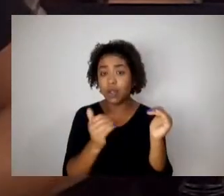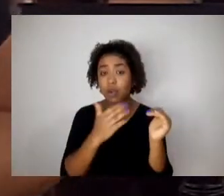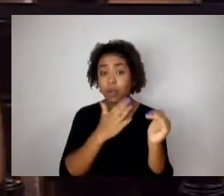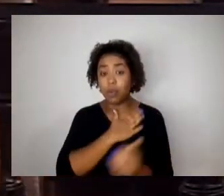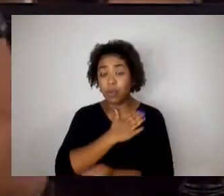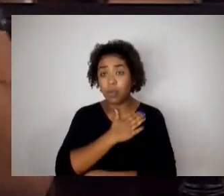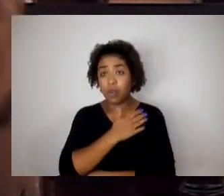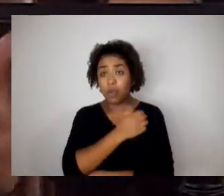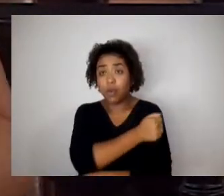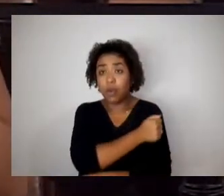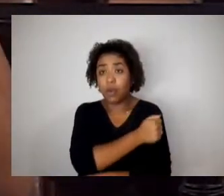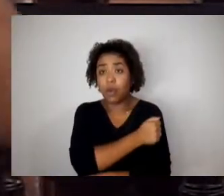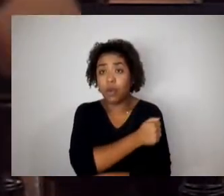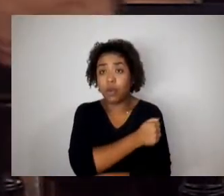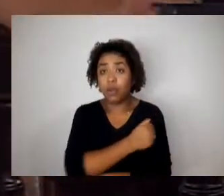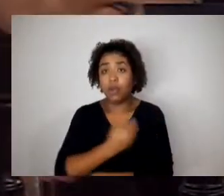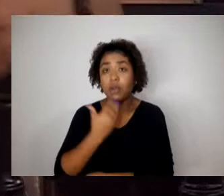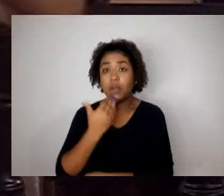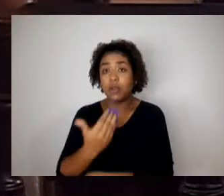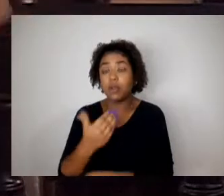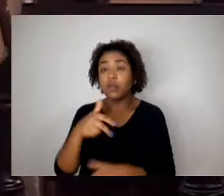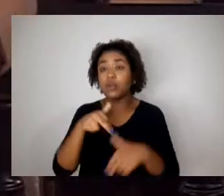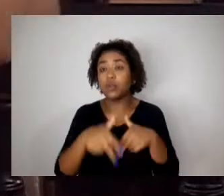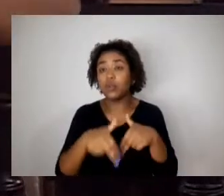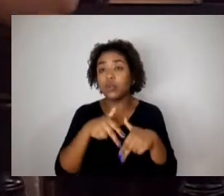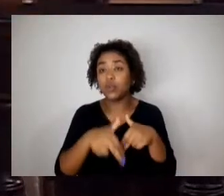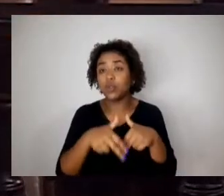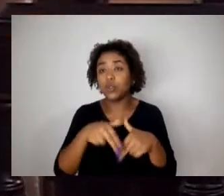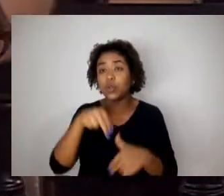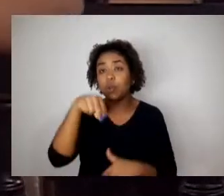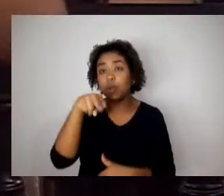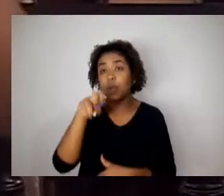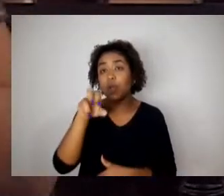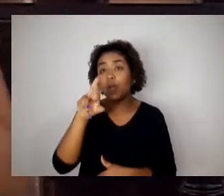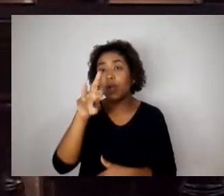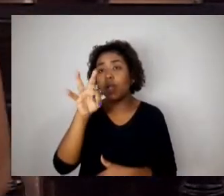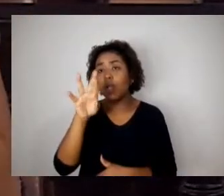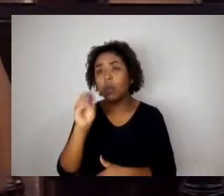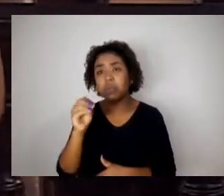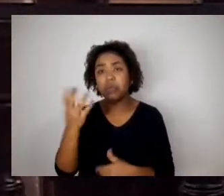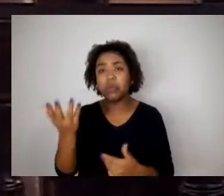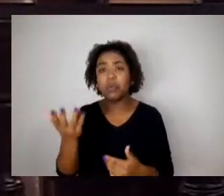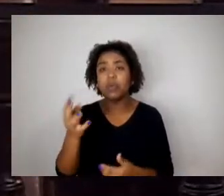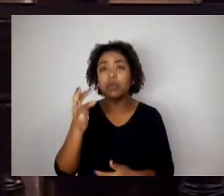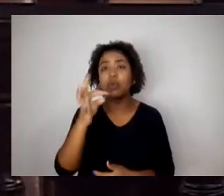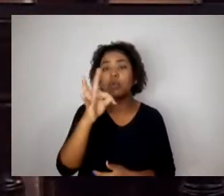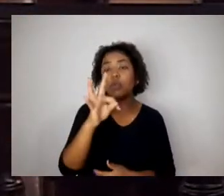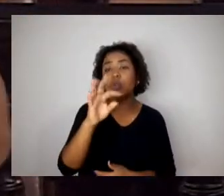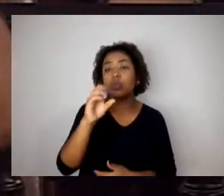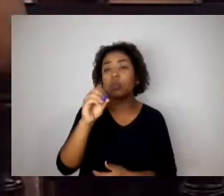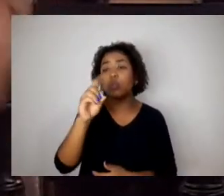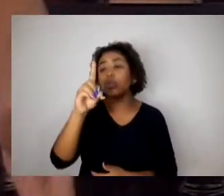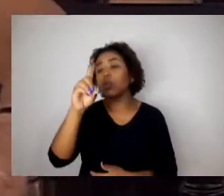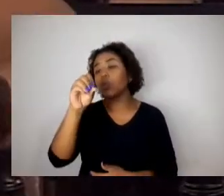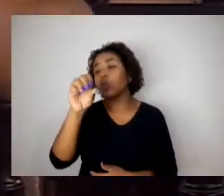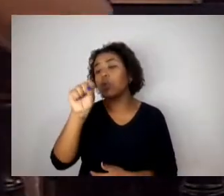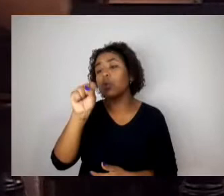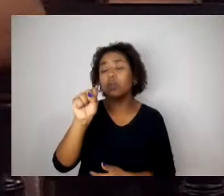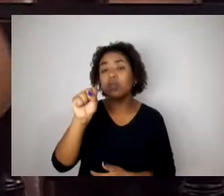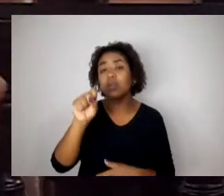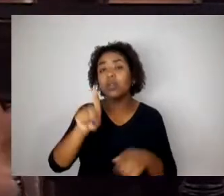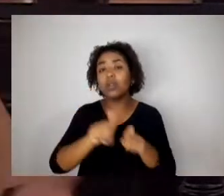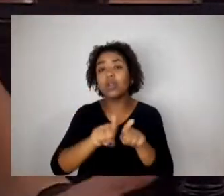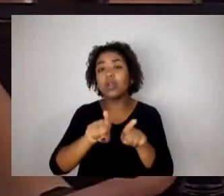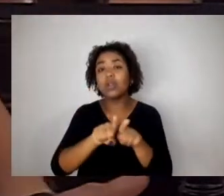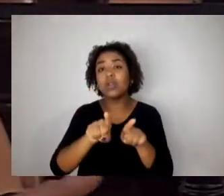gênero neutro, como já foi criticado aqui em outros momentos, todos, alguma coisa assim, e também a regionalidade dos meus alunos. Se eu for para uma zona rural,